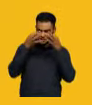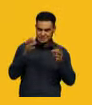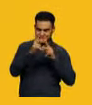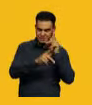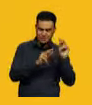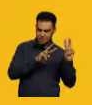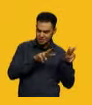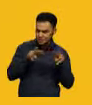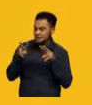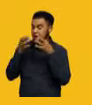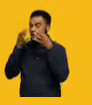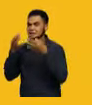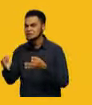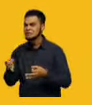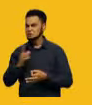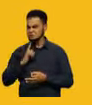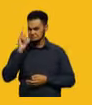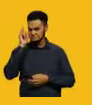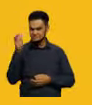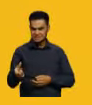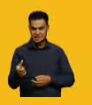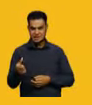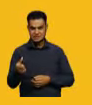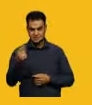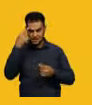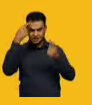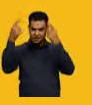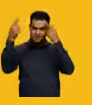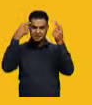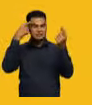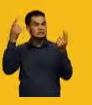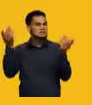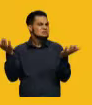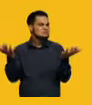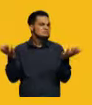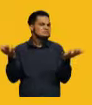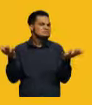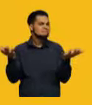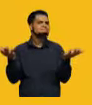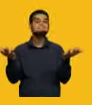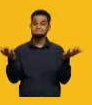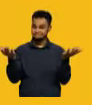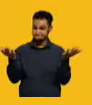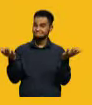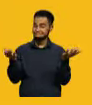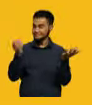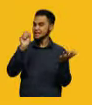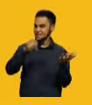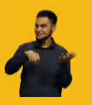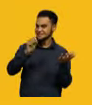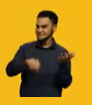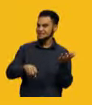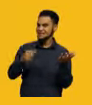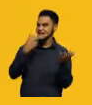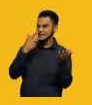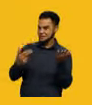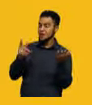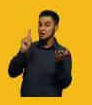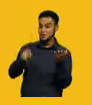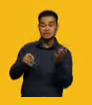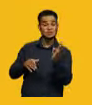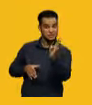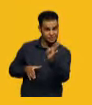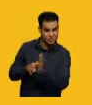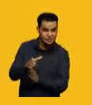Desperta seu interesse? É criativo e impactante? Sim. A linguagem é de advertência